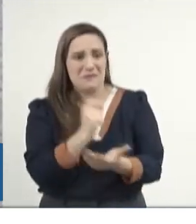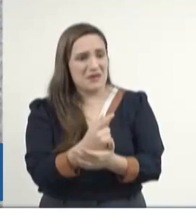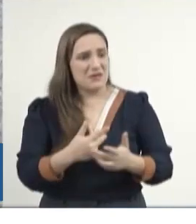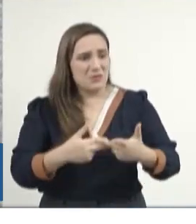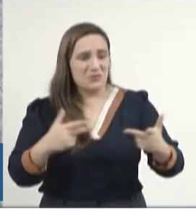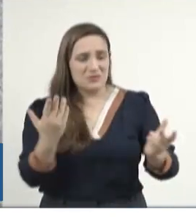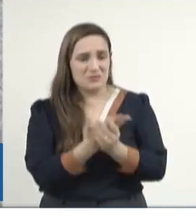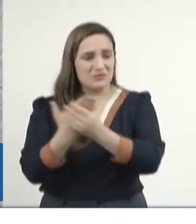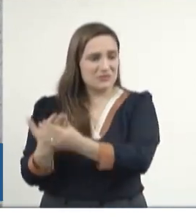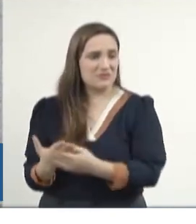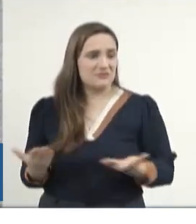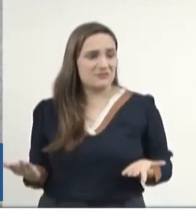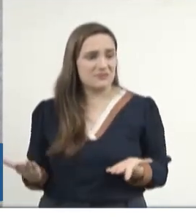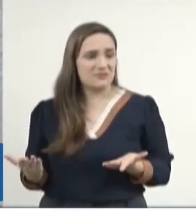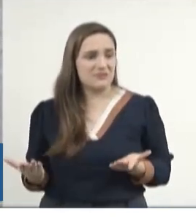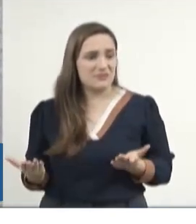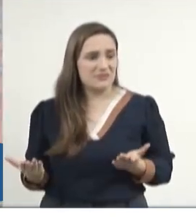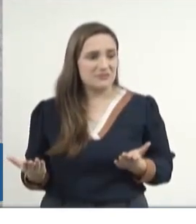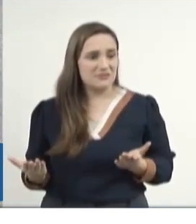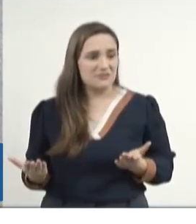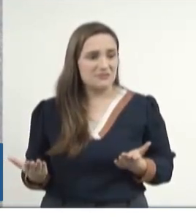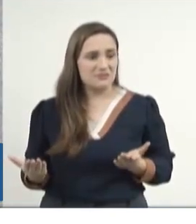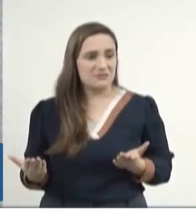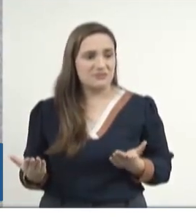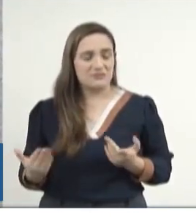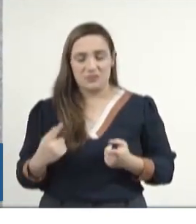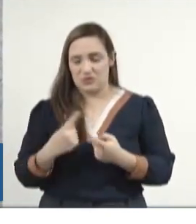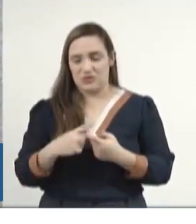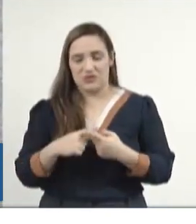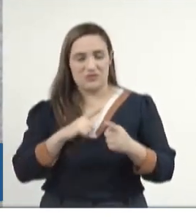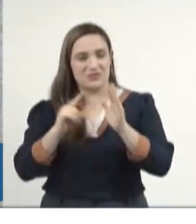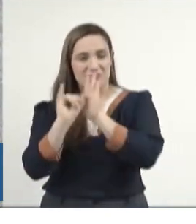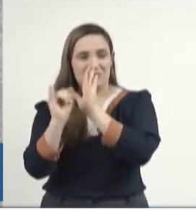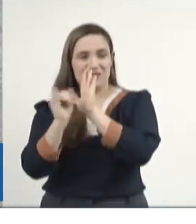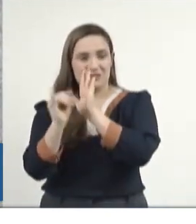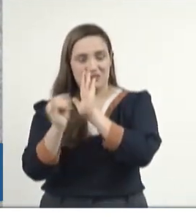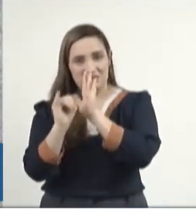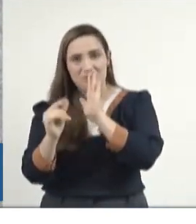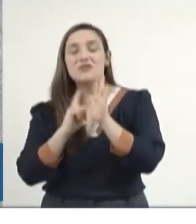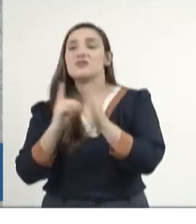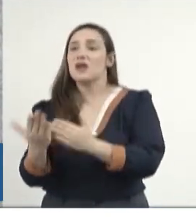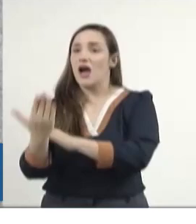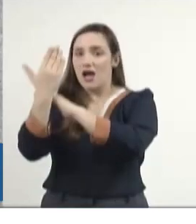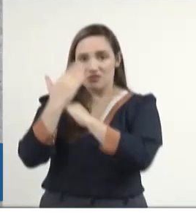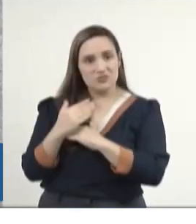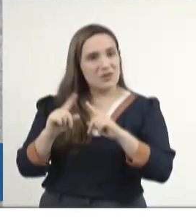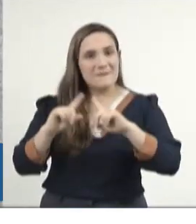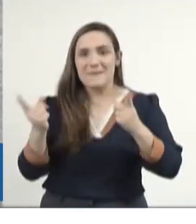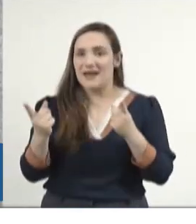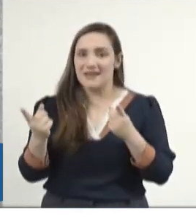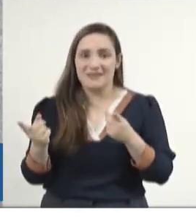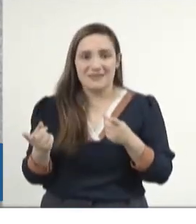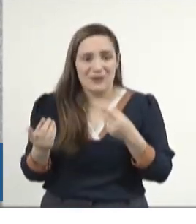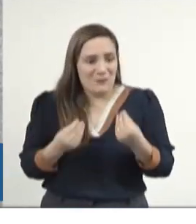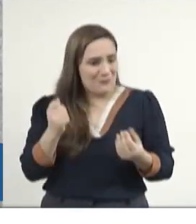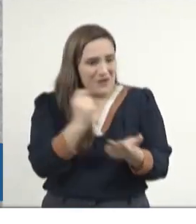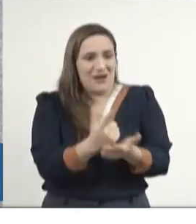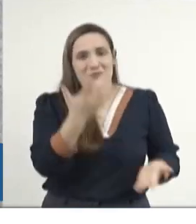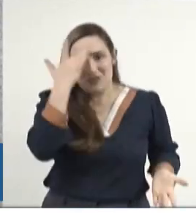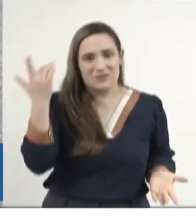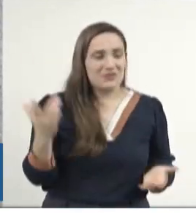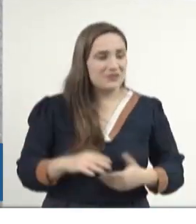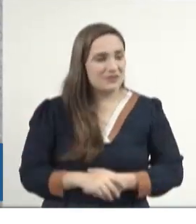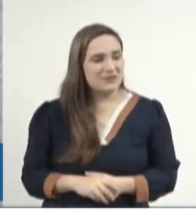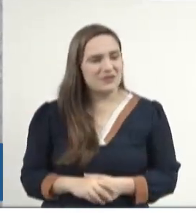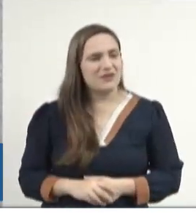vivendo desse edital que nós somos beneficiados. E aí eu